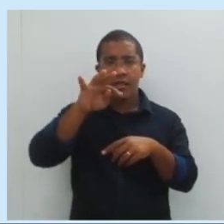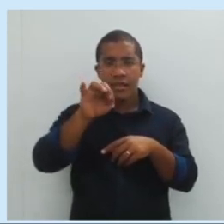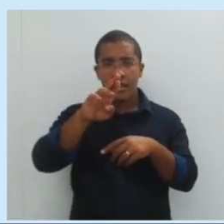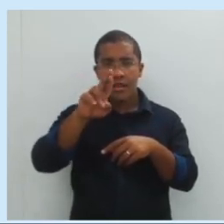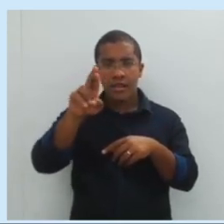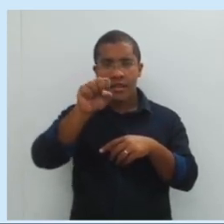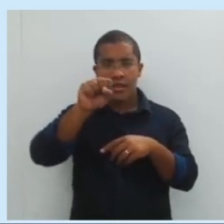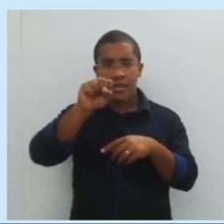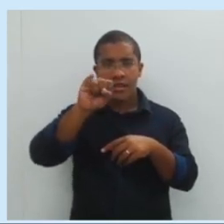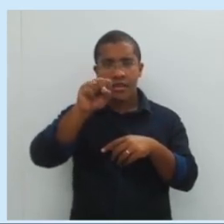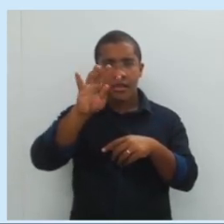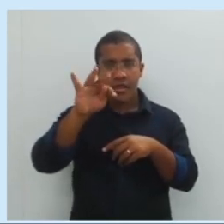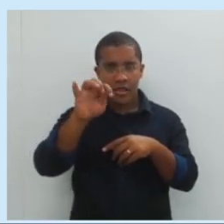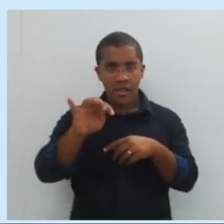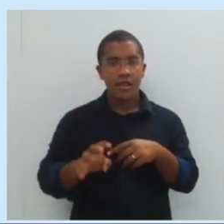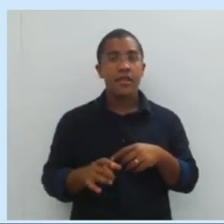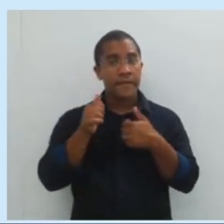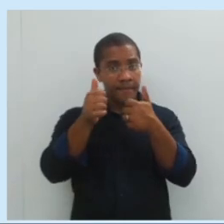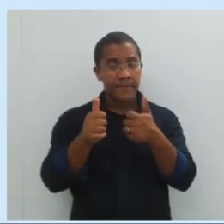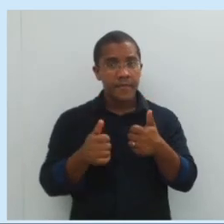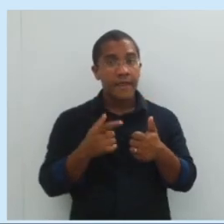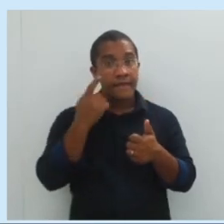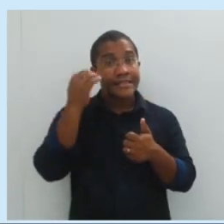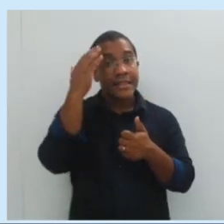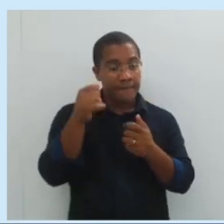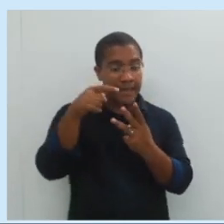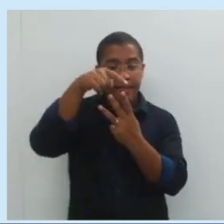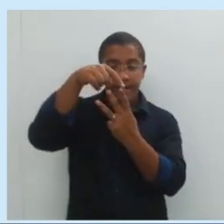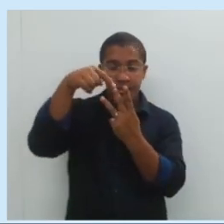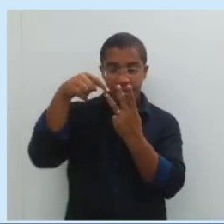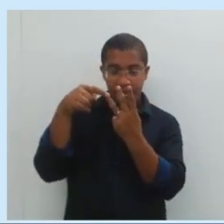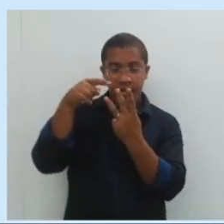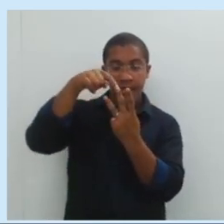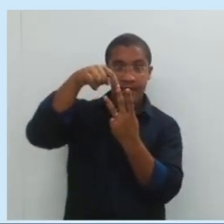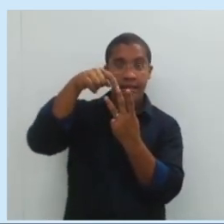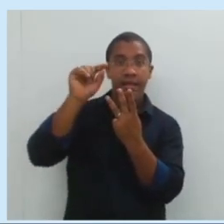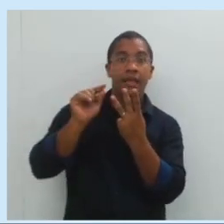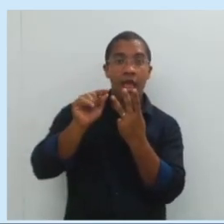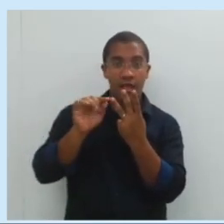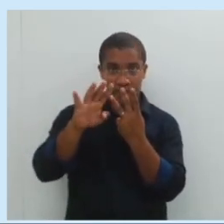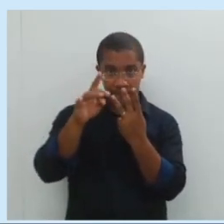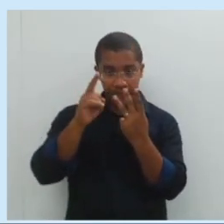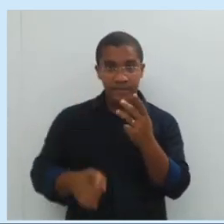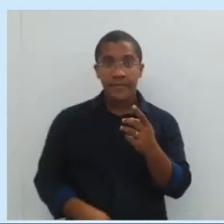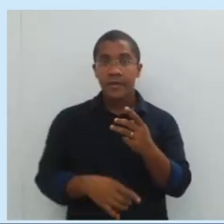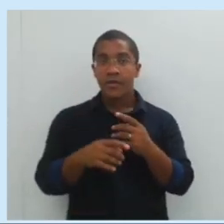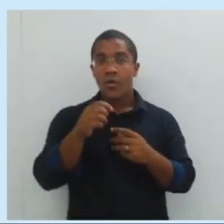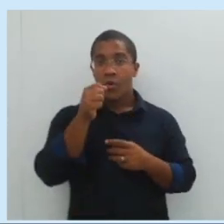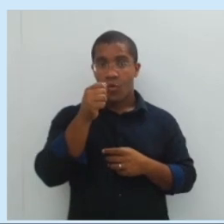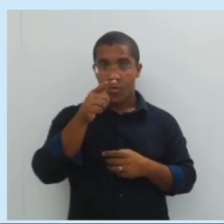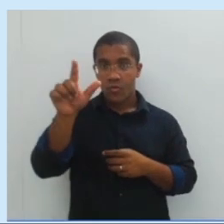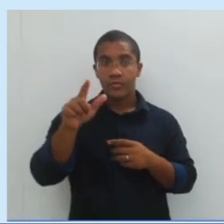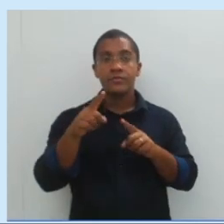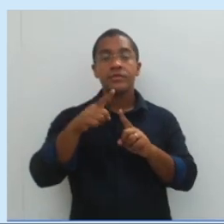meio. Ou é o fixo, ou resistente, ou é a potente. Beleza? Terceiro tipo de